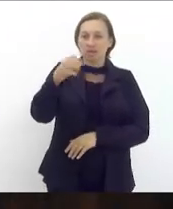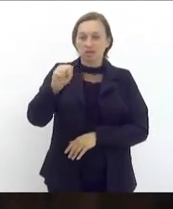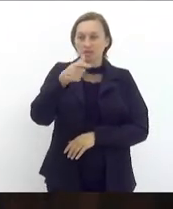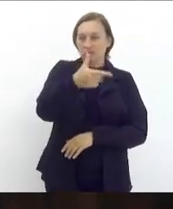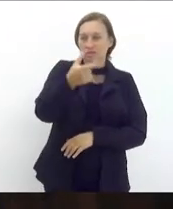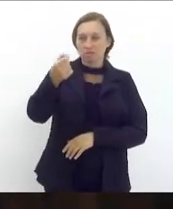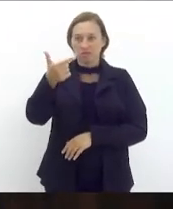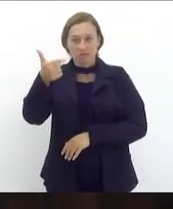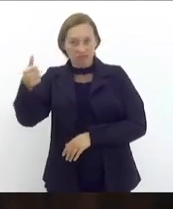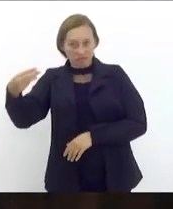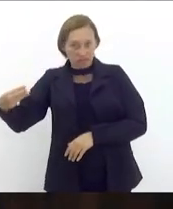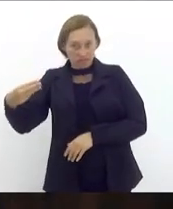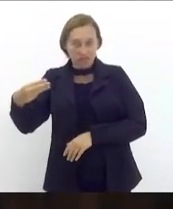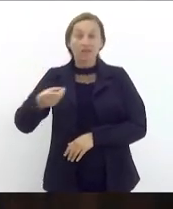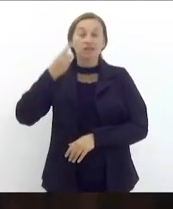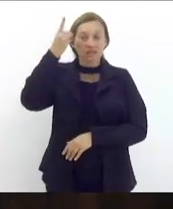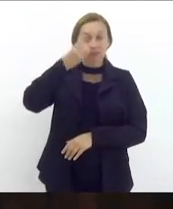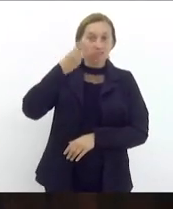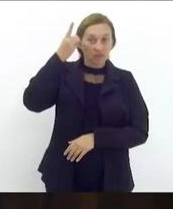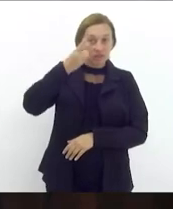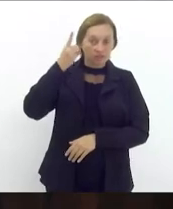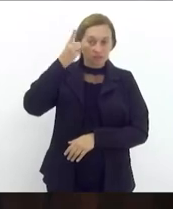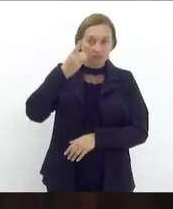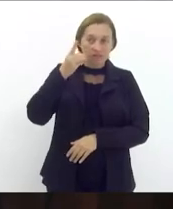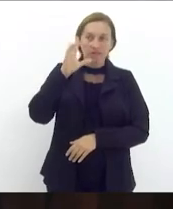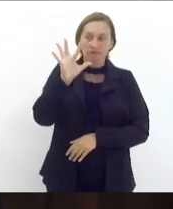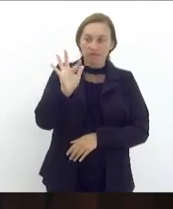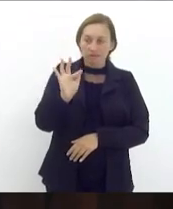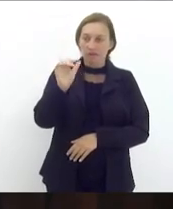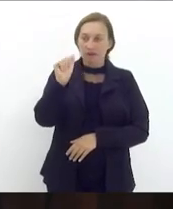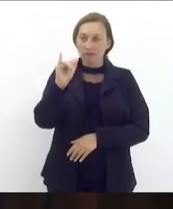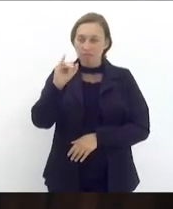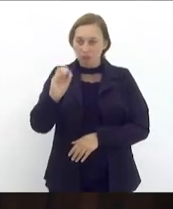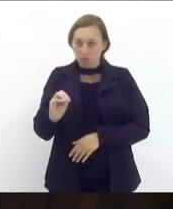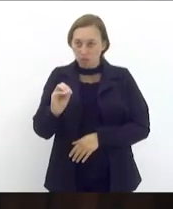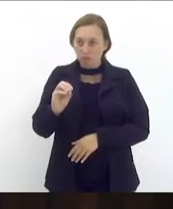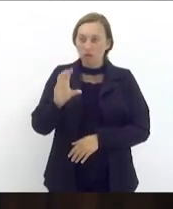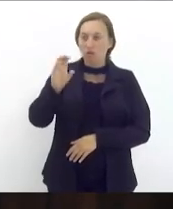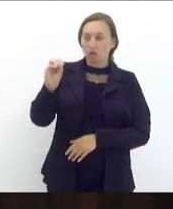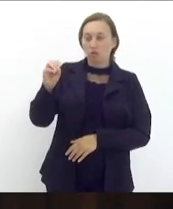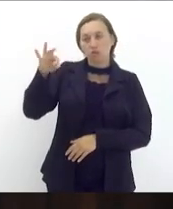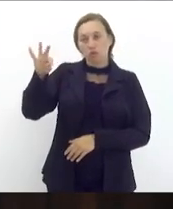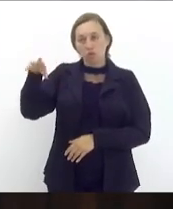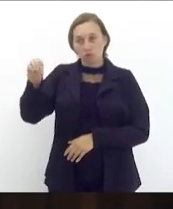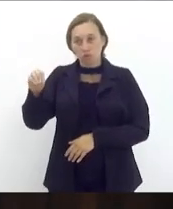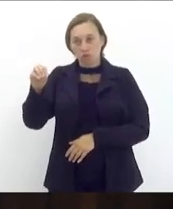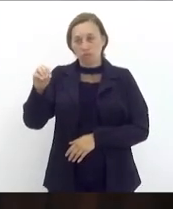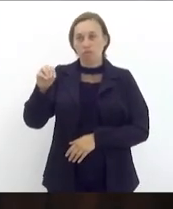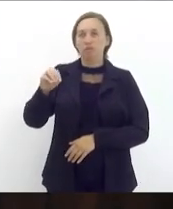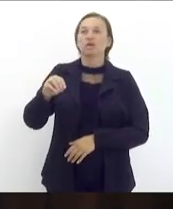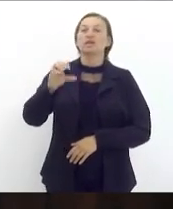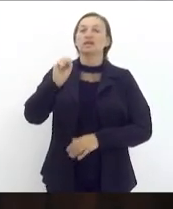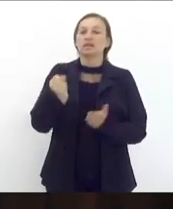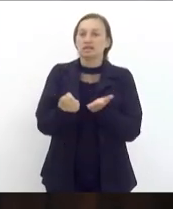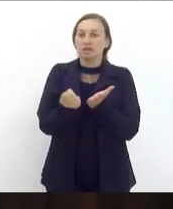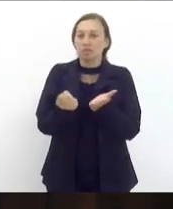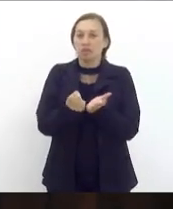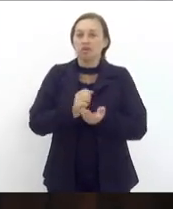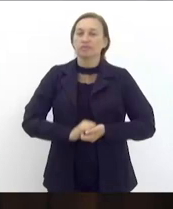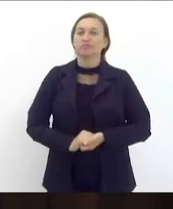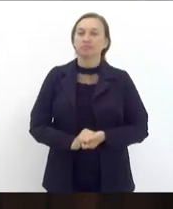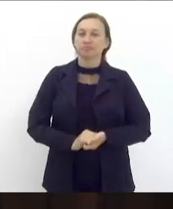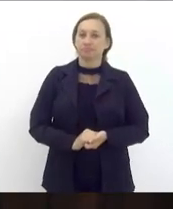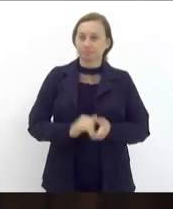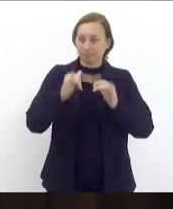-2023 de autoria dos deputados Fábio Silva e Ottoni de Paula Paz e Samuel Malafaia, que